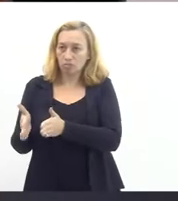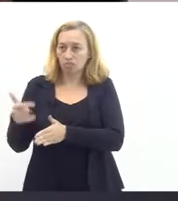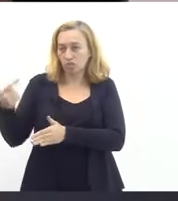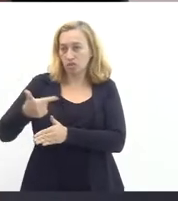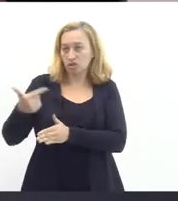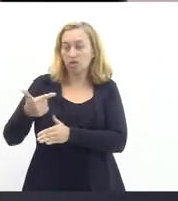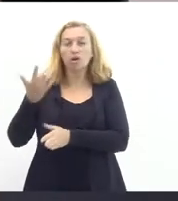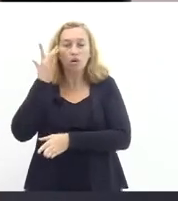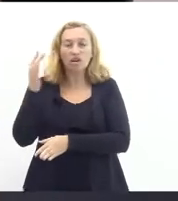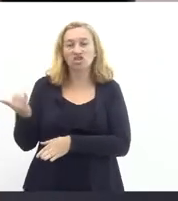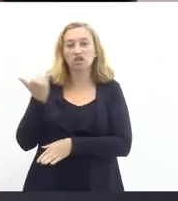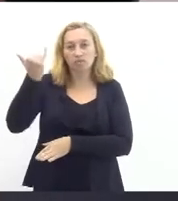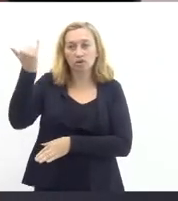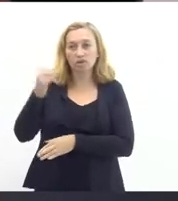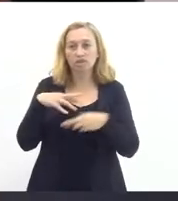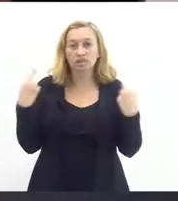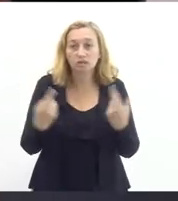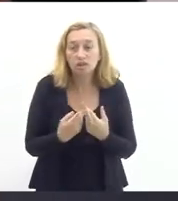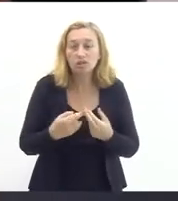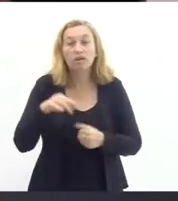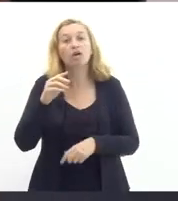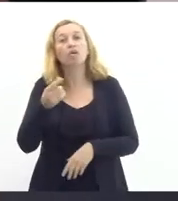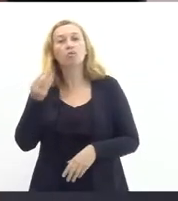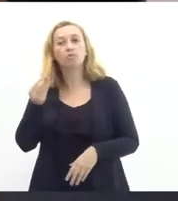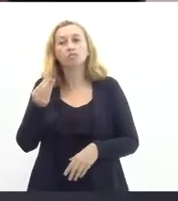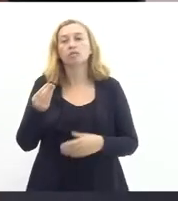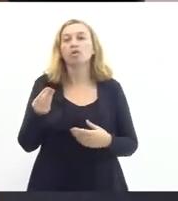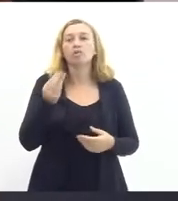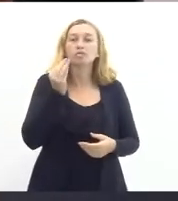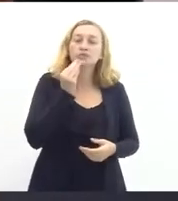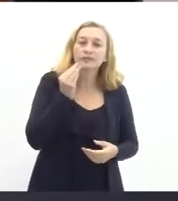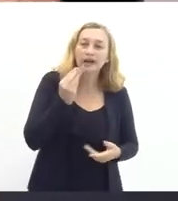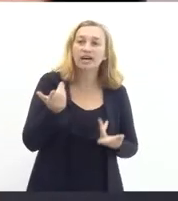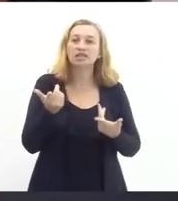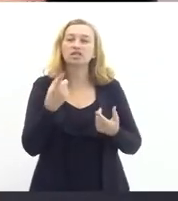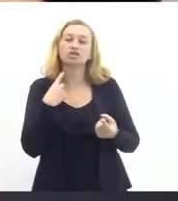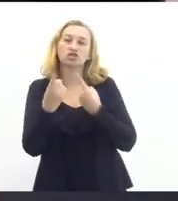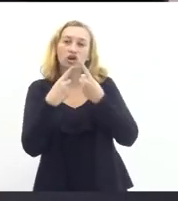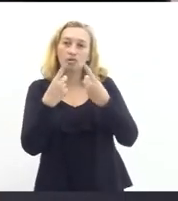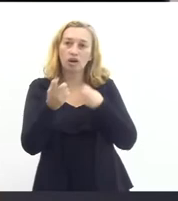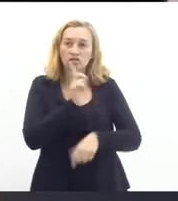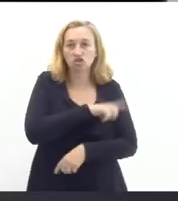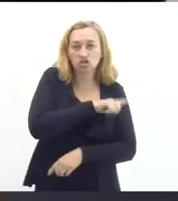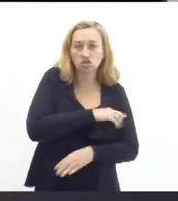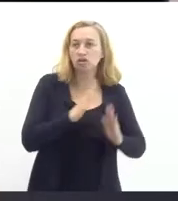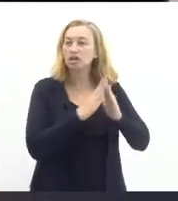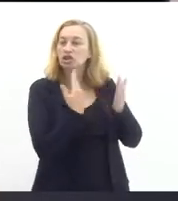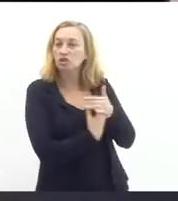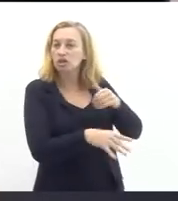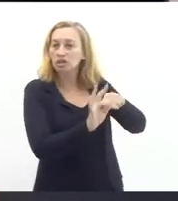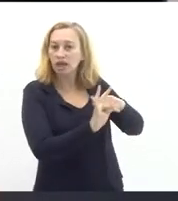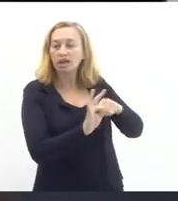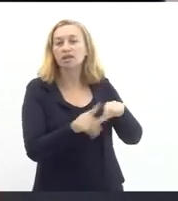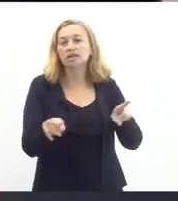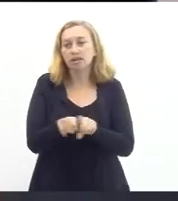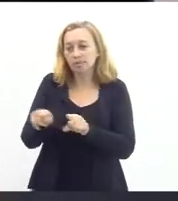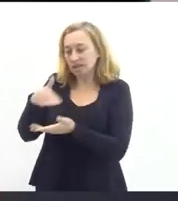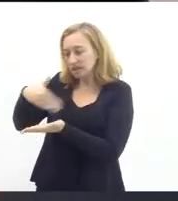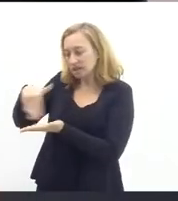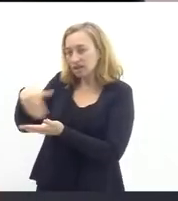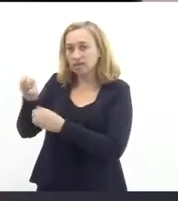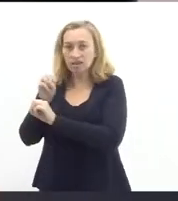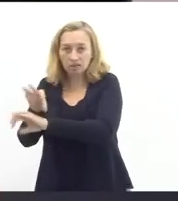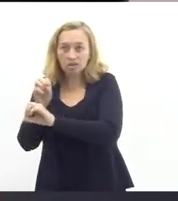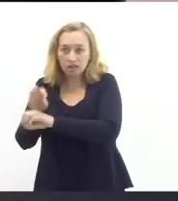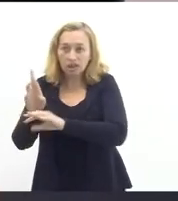acho que essa audiência é muito importante e é uma oportunidade de dialogar com os gestores, tanto da Faietec como da Seduc, na expectativa de que a